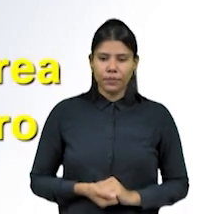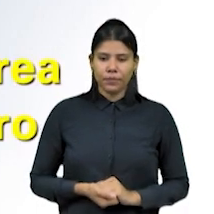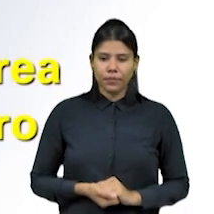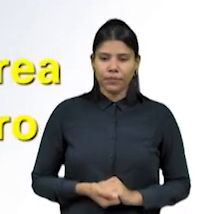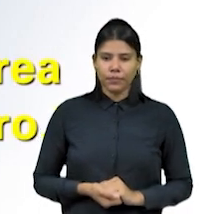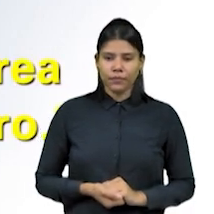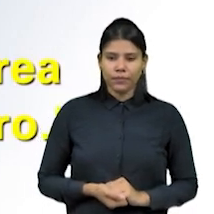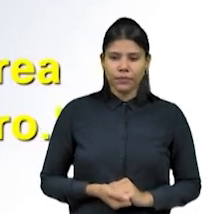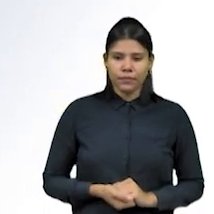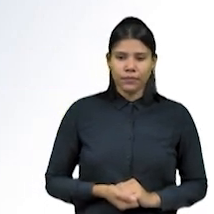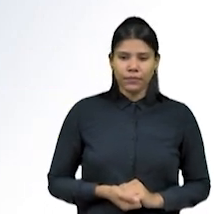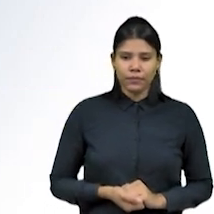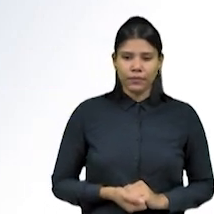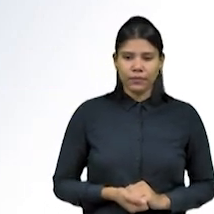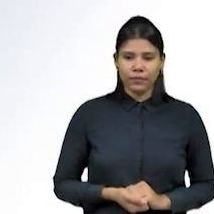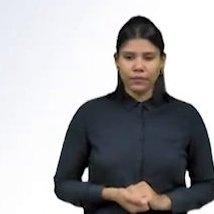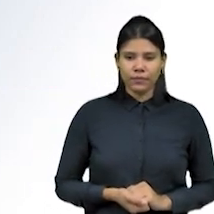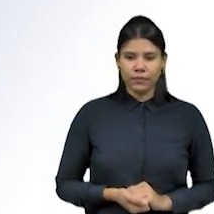ele pediu um quilo de ouro.